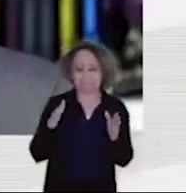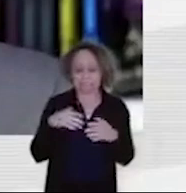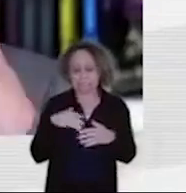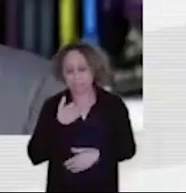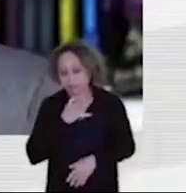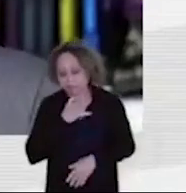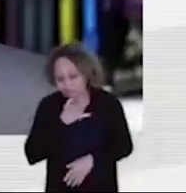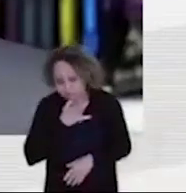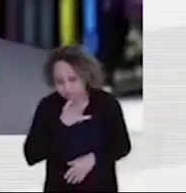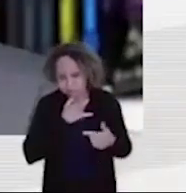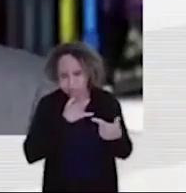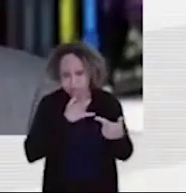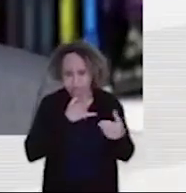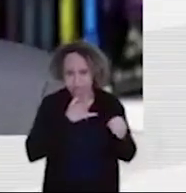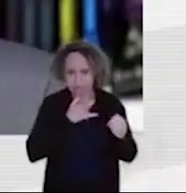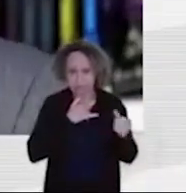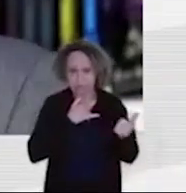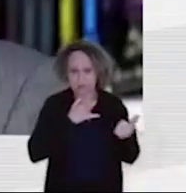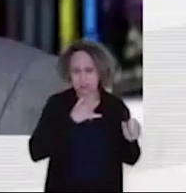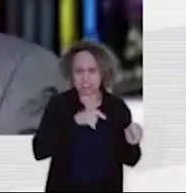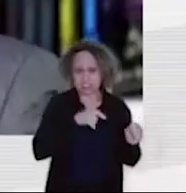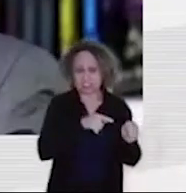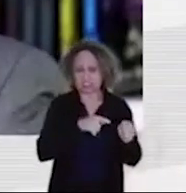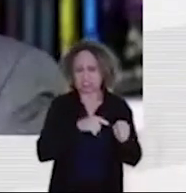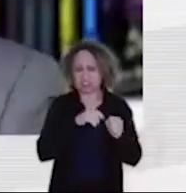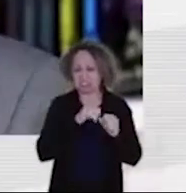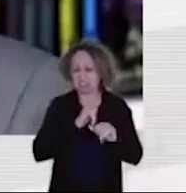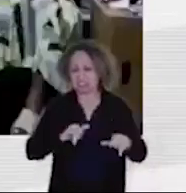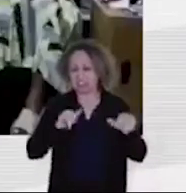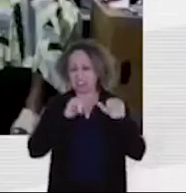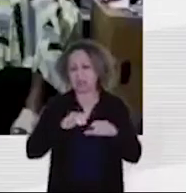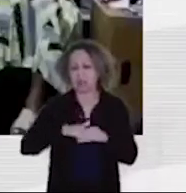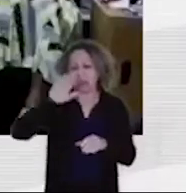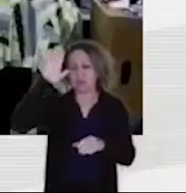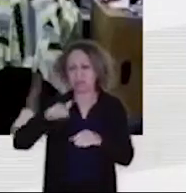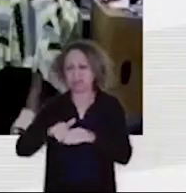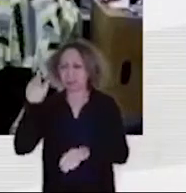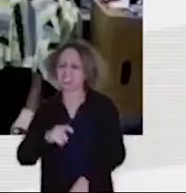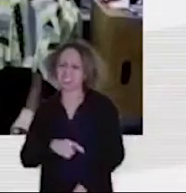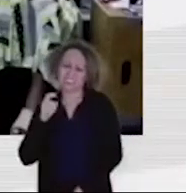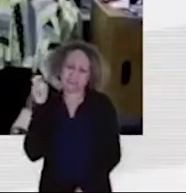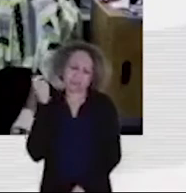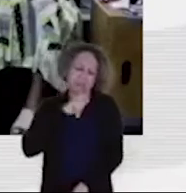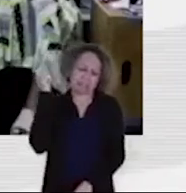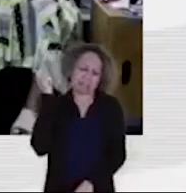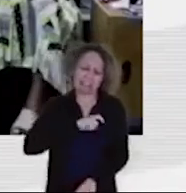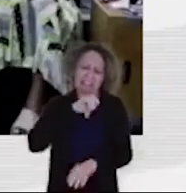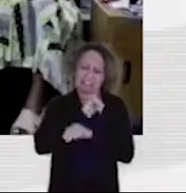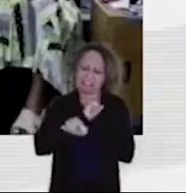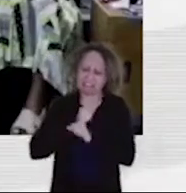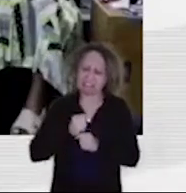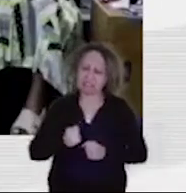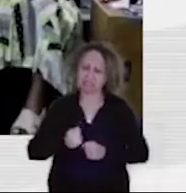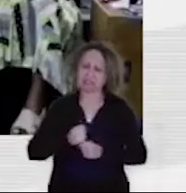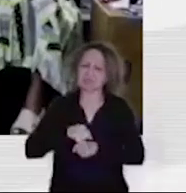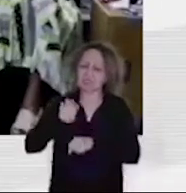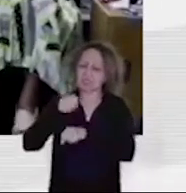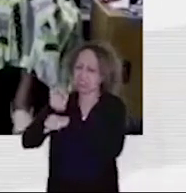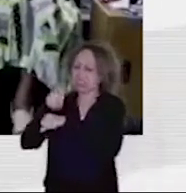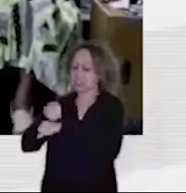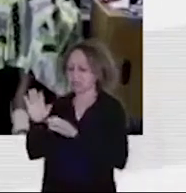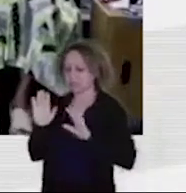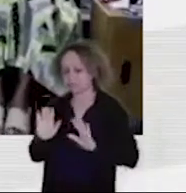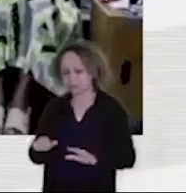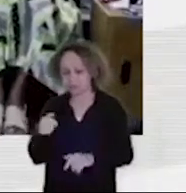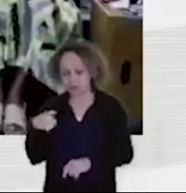aversa com fake news, com muita mentira, coisa que a gente não estava tão acostumada. E nós aprendemos, nós aprendemos.